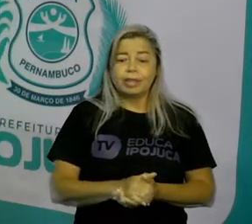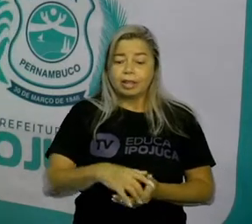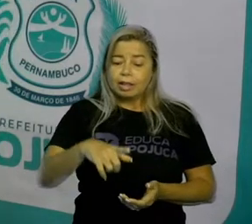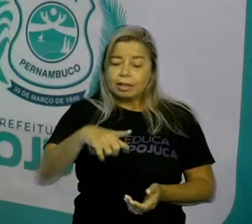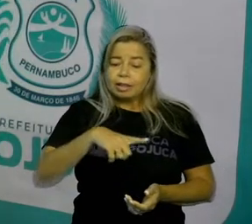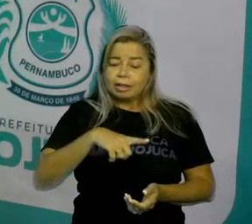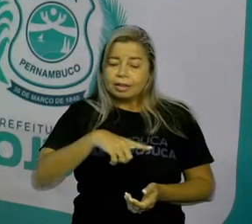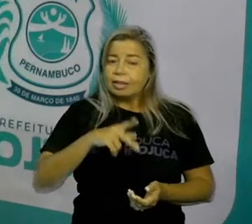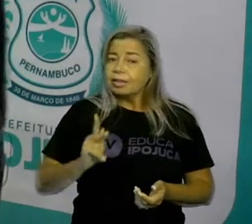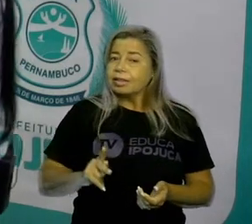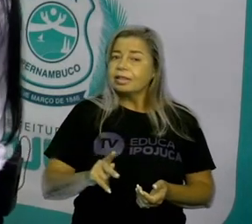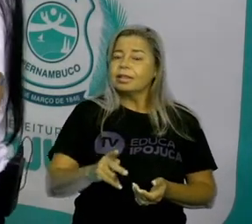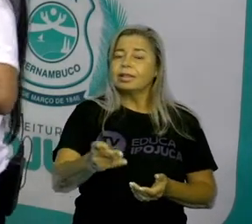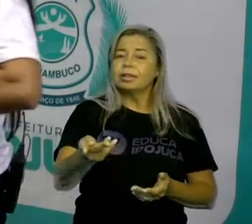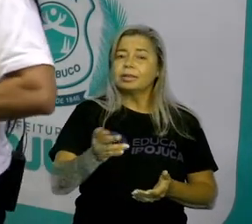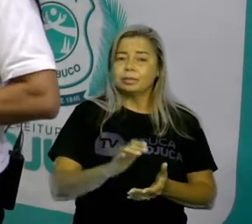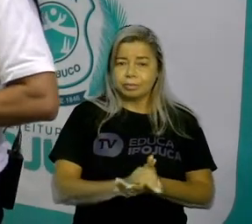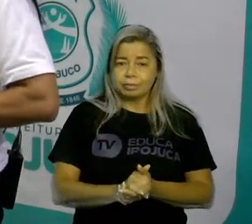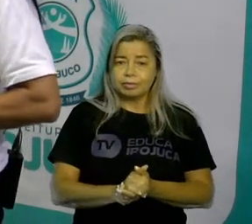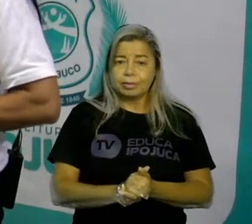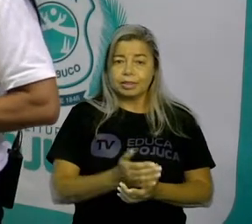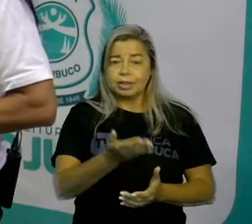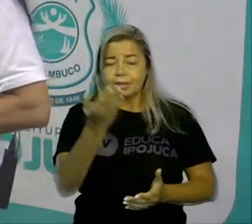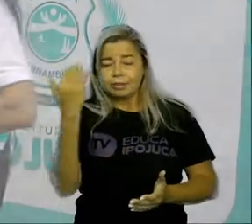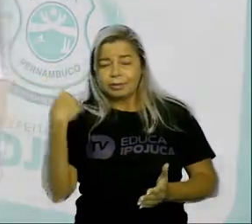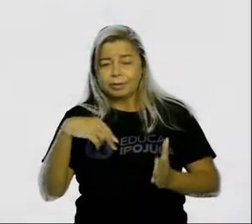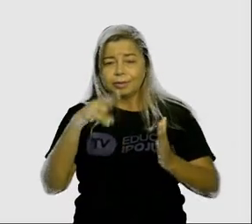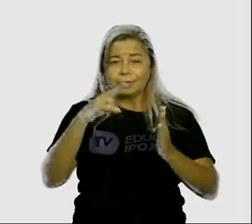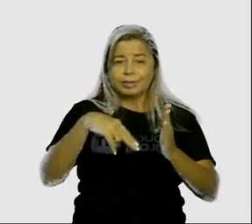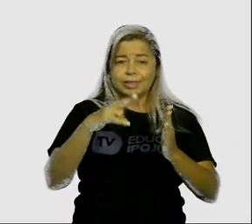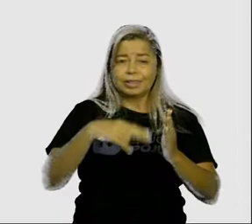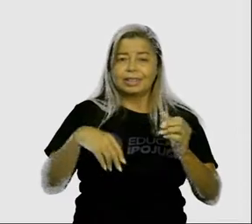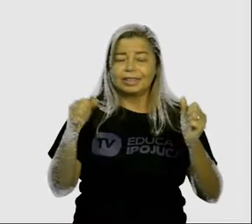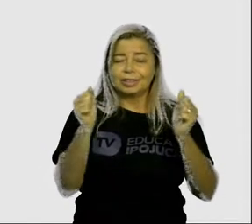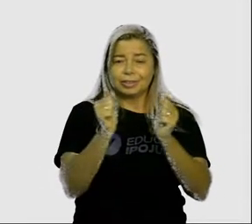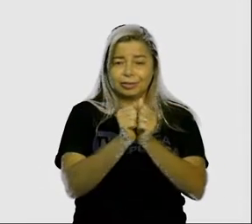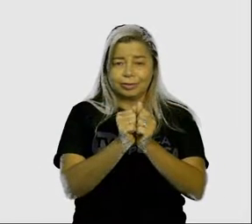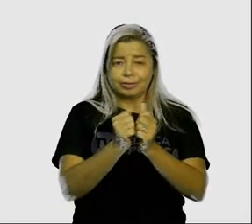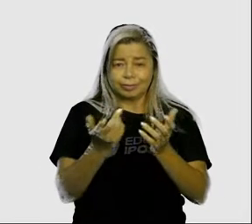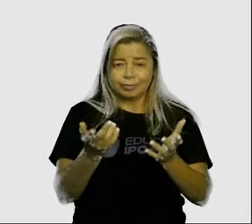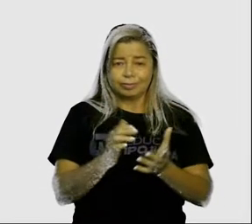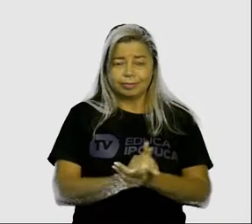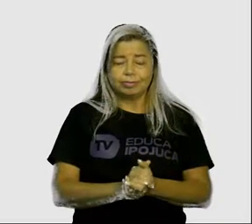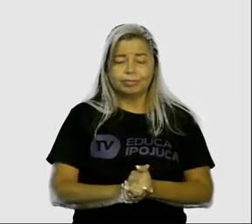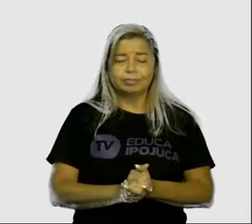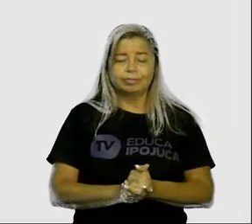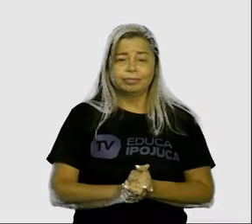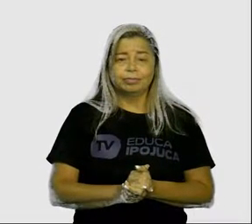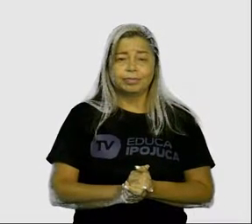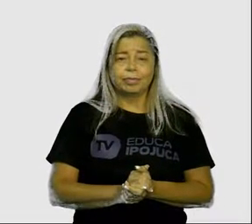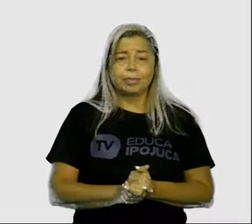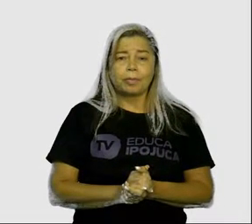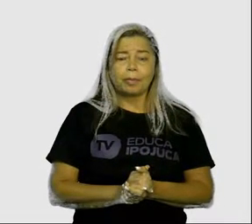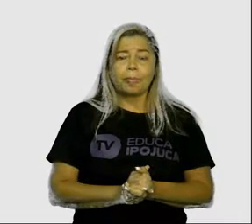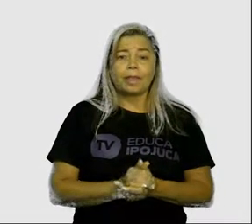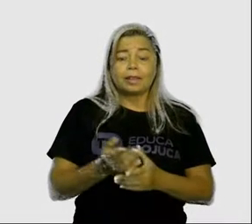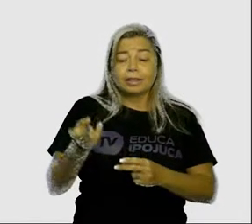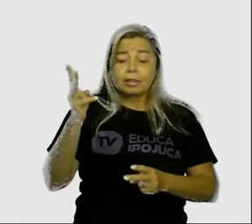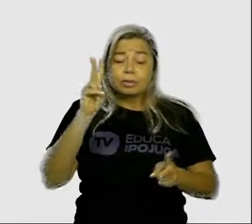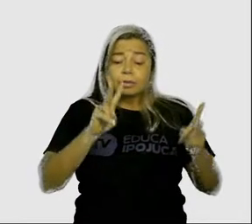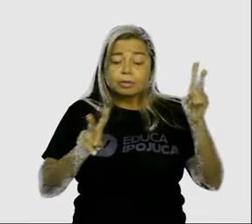Por meio, vejam aí, vamos ler junto com a telinha. Por meio da observação do